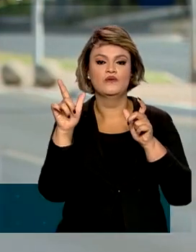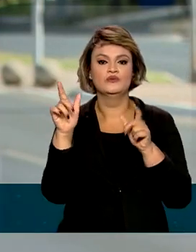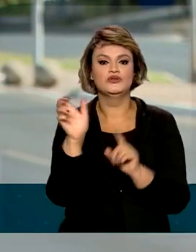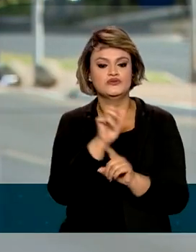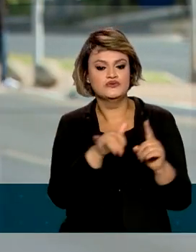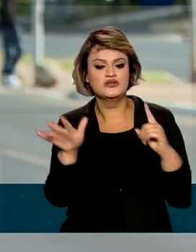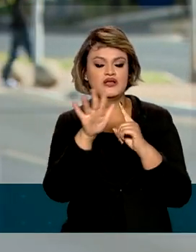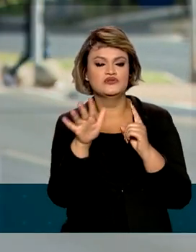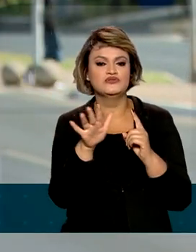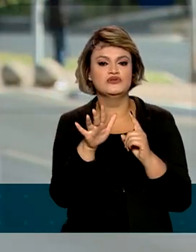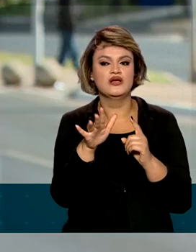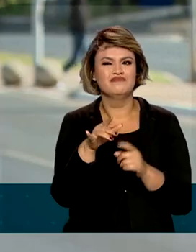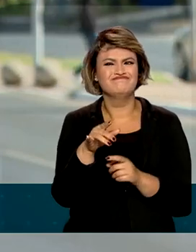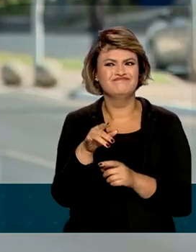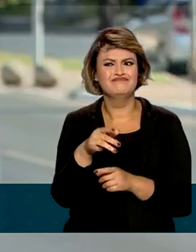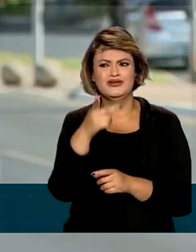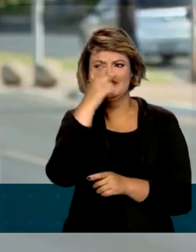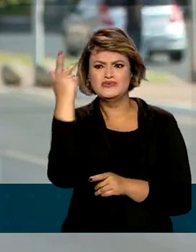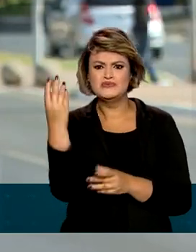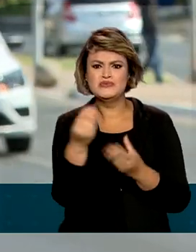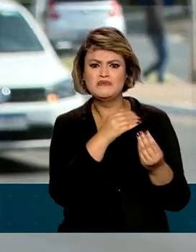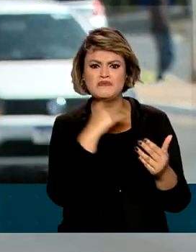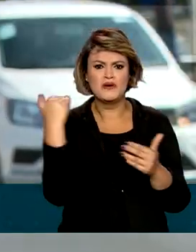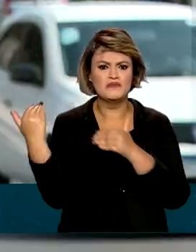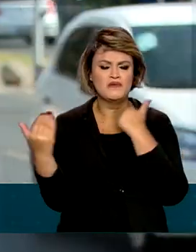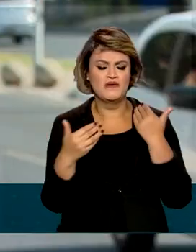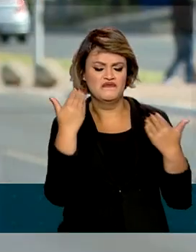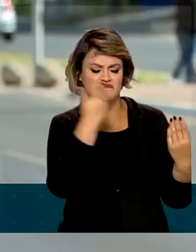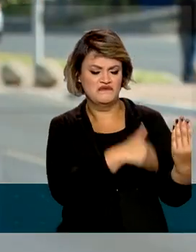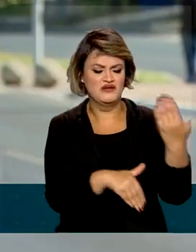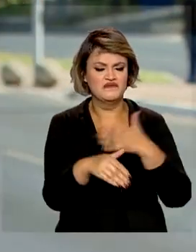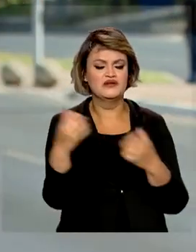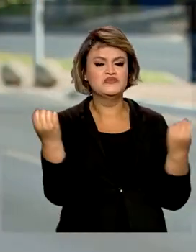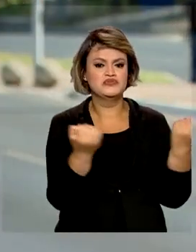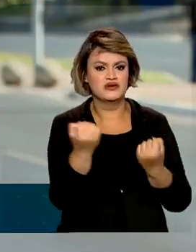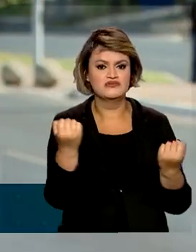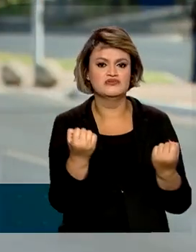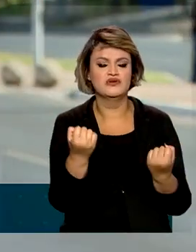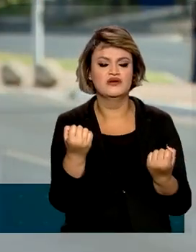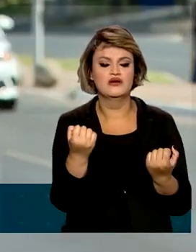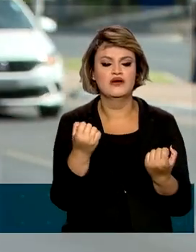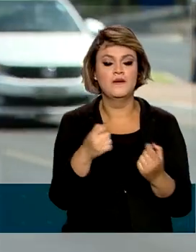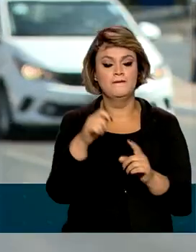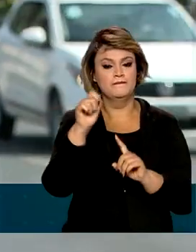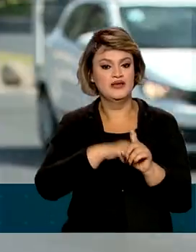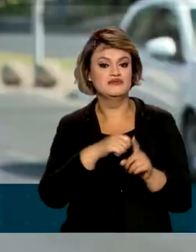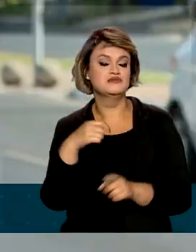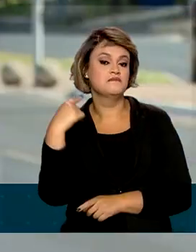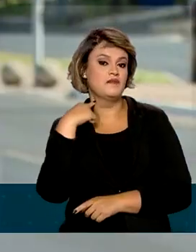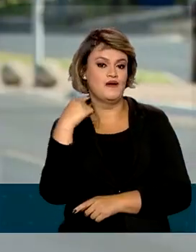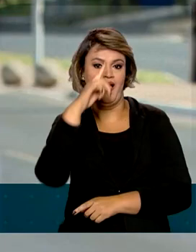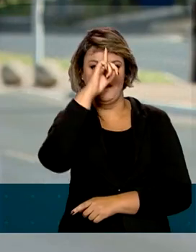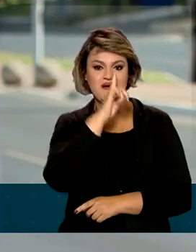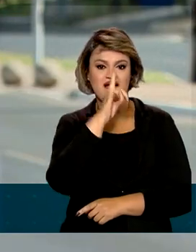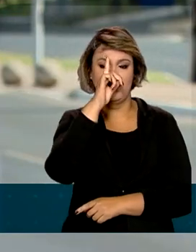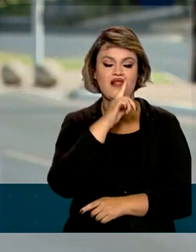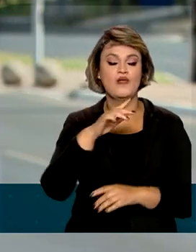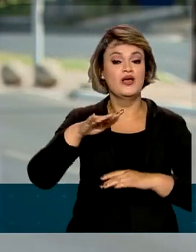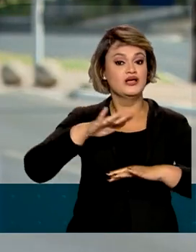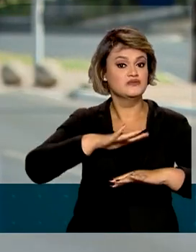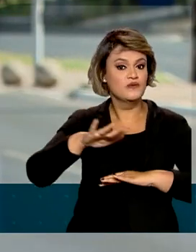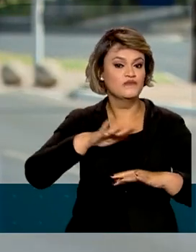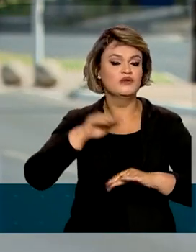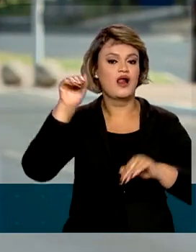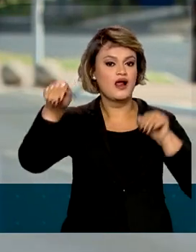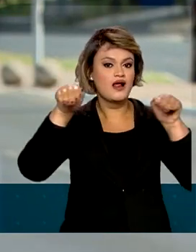sociedade para o alto índice de mortes e feridos no trânsito. Conhecido como Maio Amarelo, o movimento traz